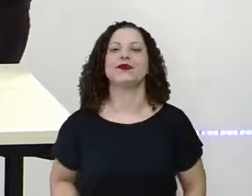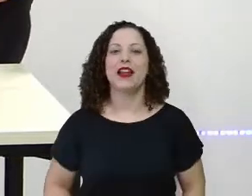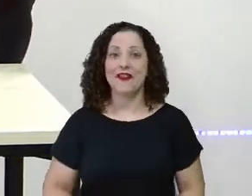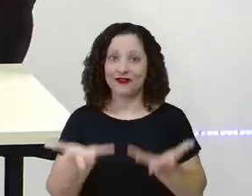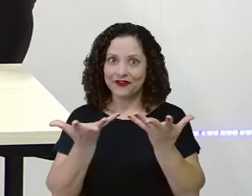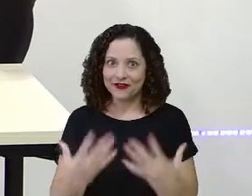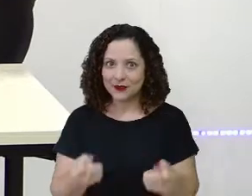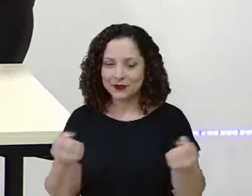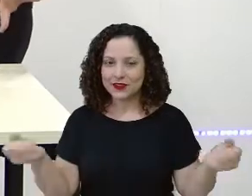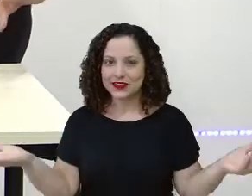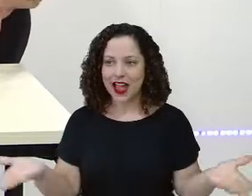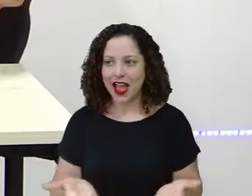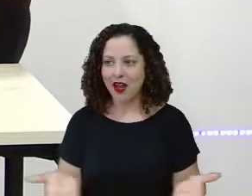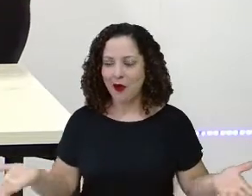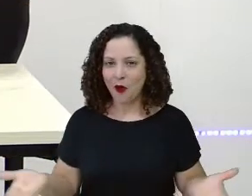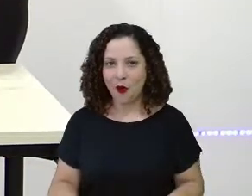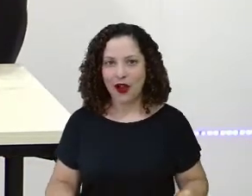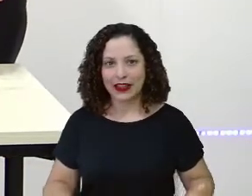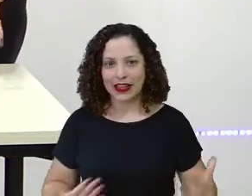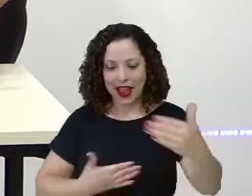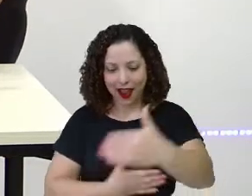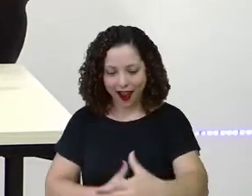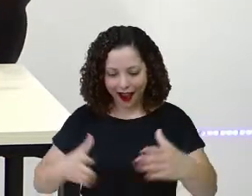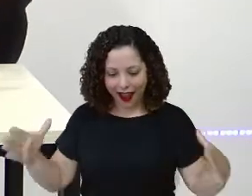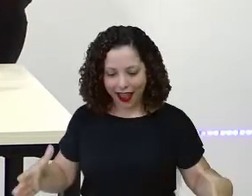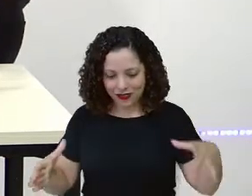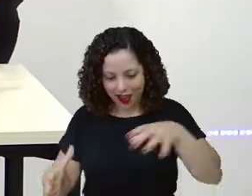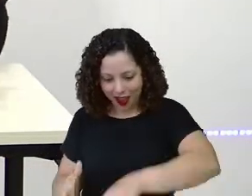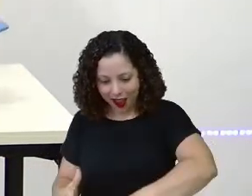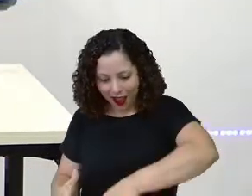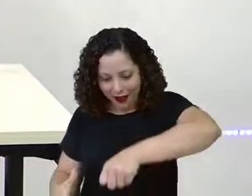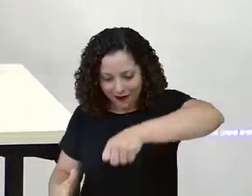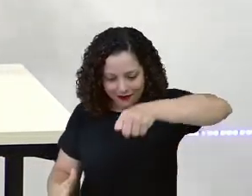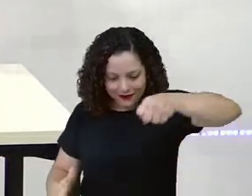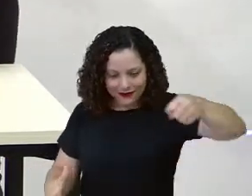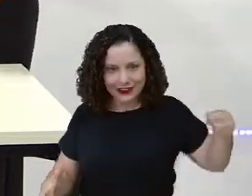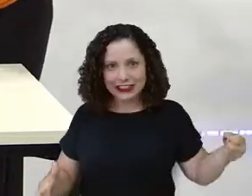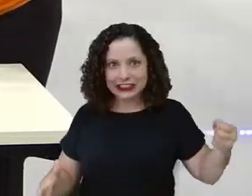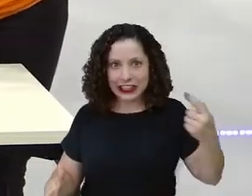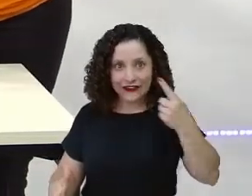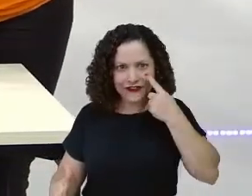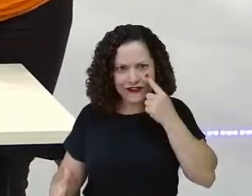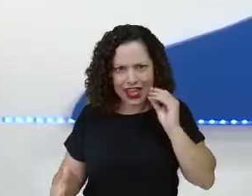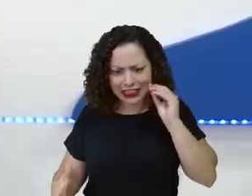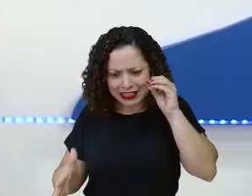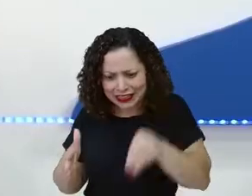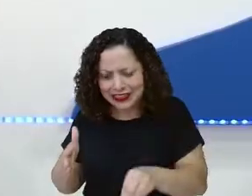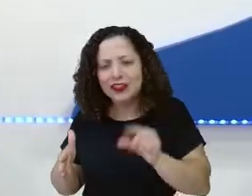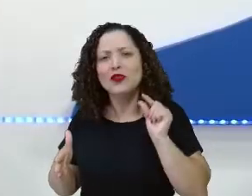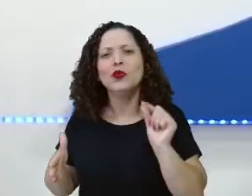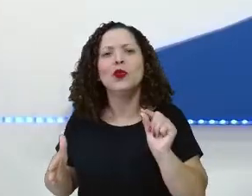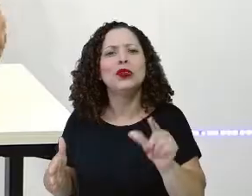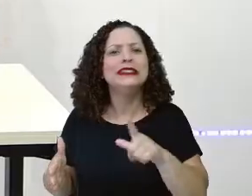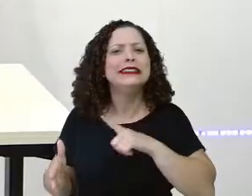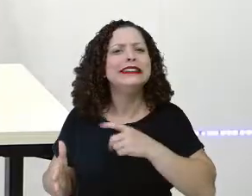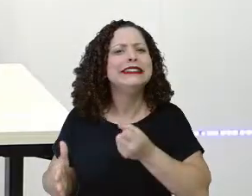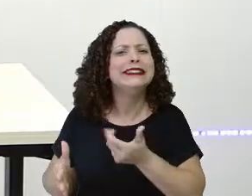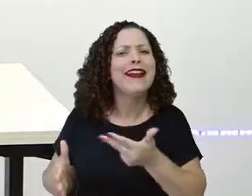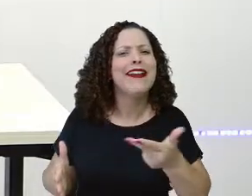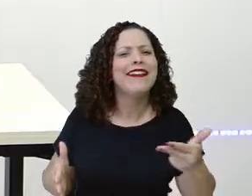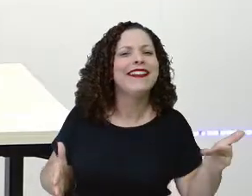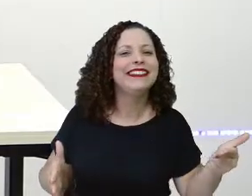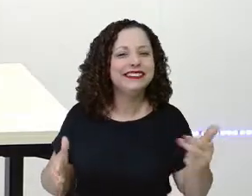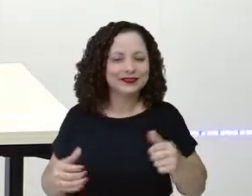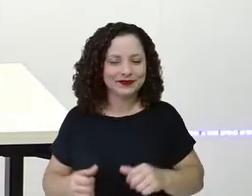agora abrir essa caixa aqui e descobrir o que é que tem aqui, tá certo? Professora Josiane, segura aqui o papo a nome que depois eu vou pegar, tá? Tá certo!